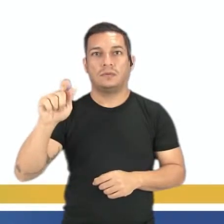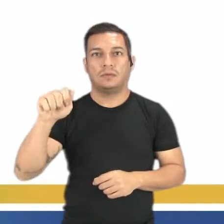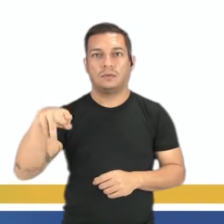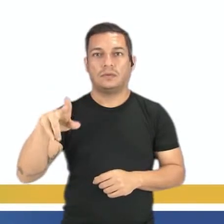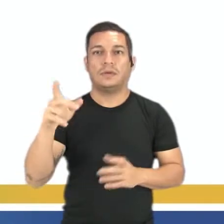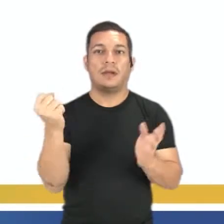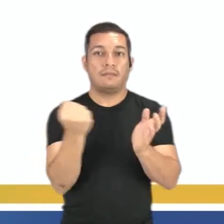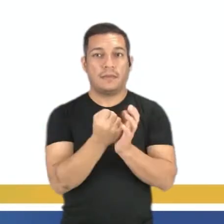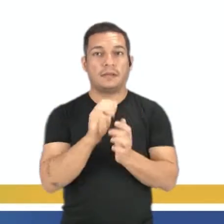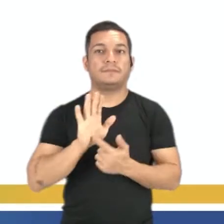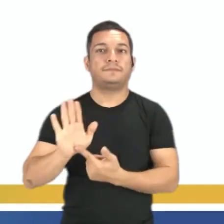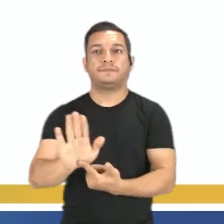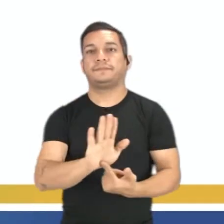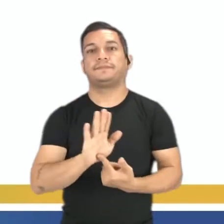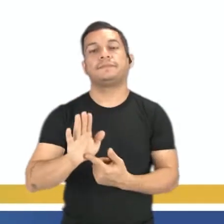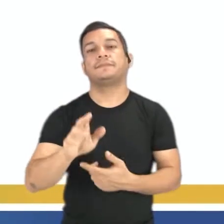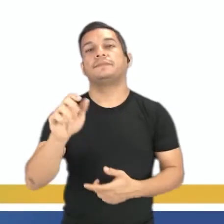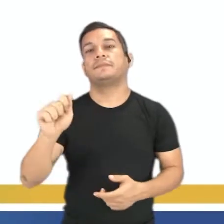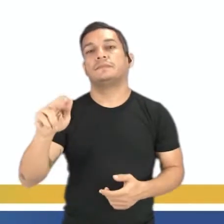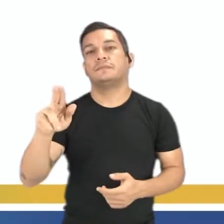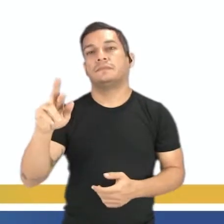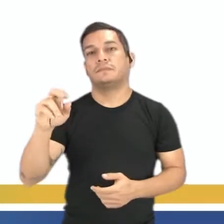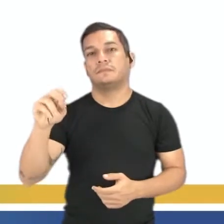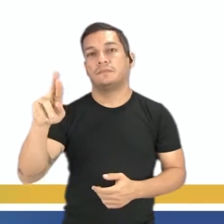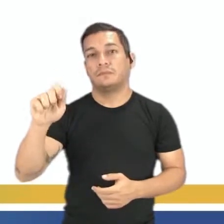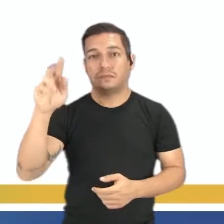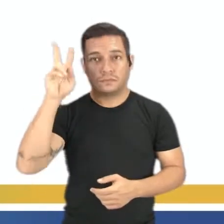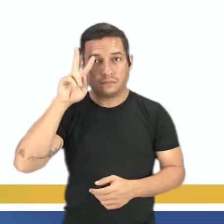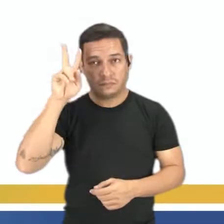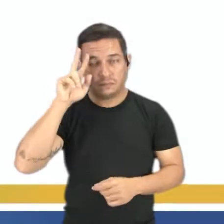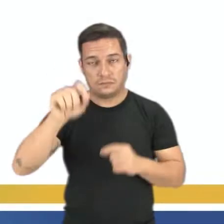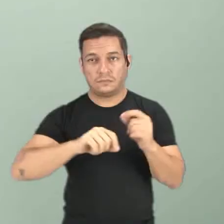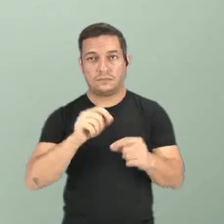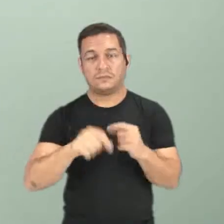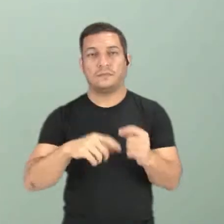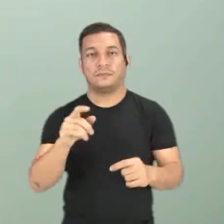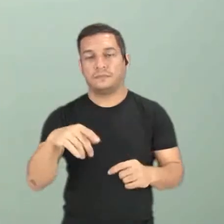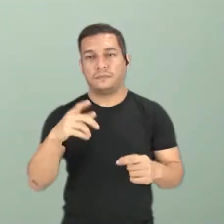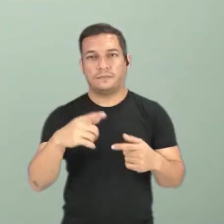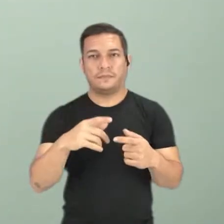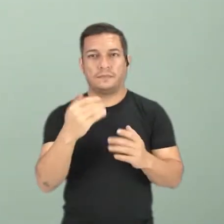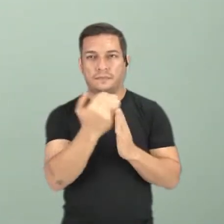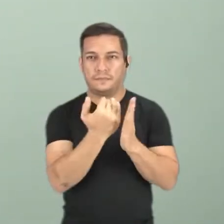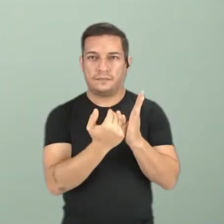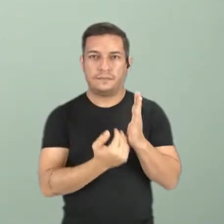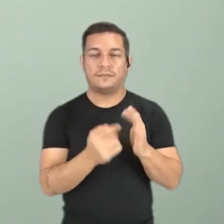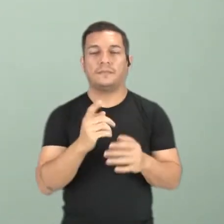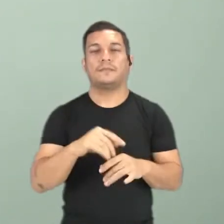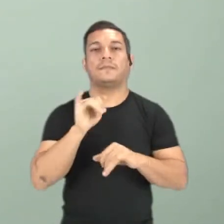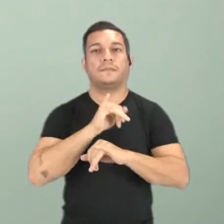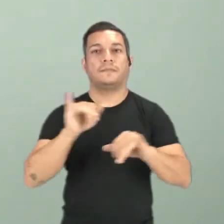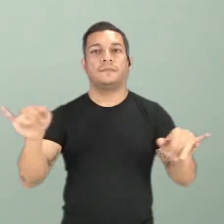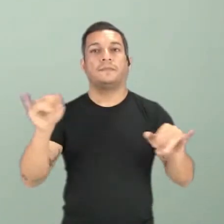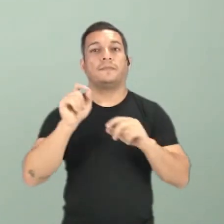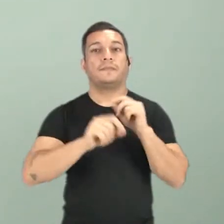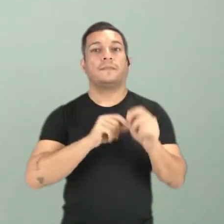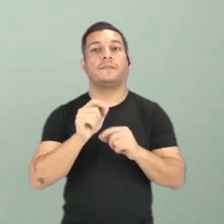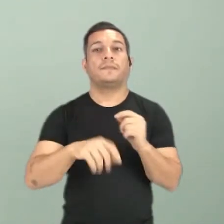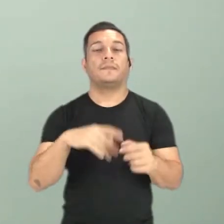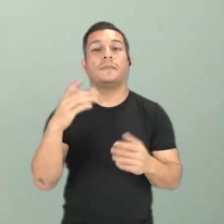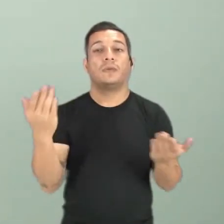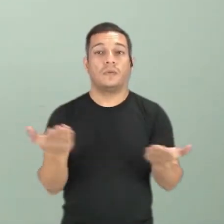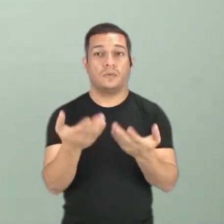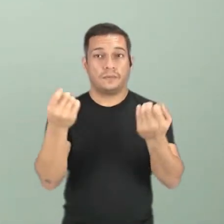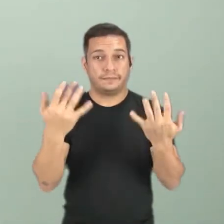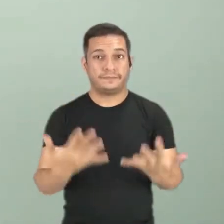dos produtos Aurora. Agora, relembrado os elementos do anúncio publicitário, vamos começar a falar do nosso assunto